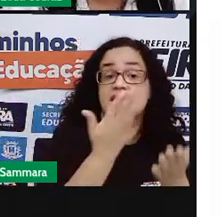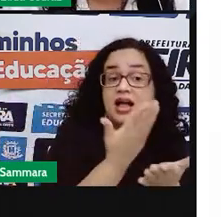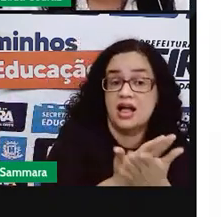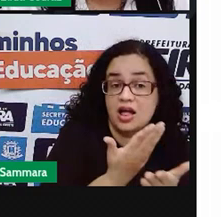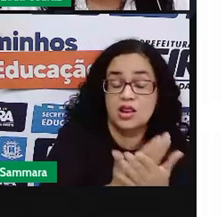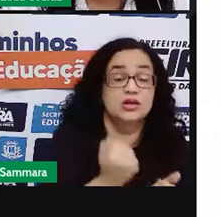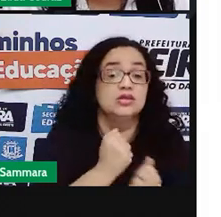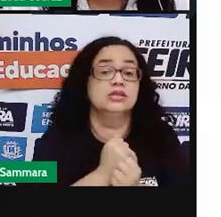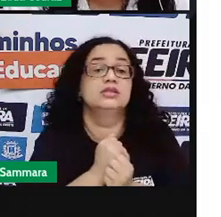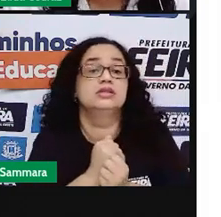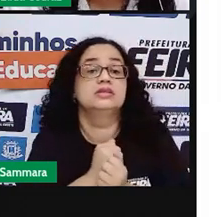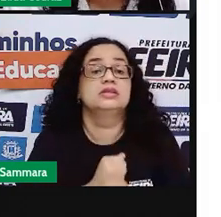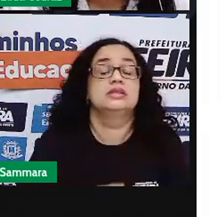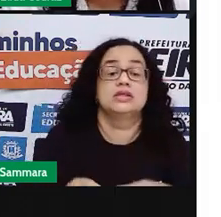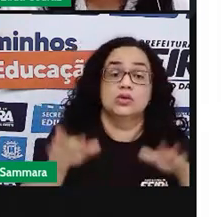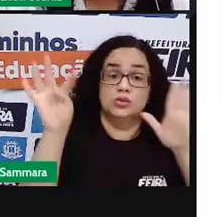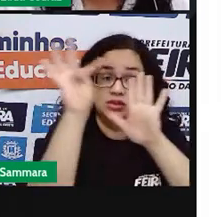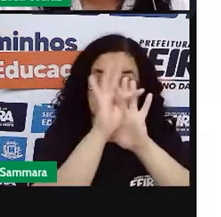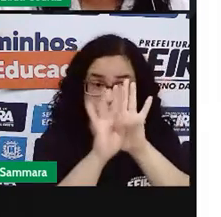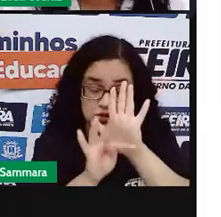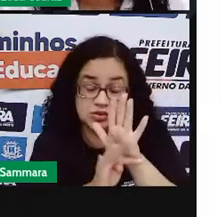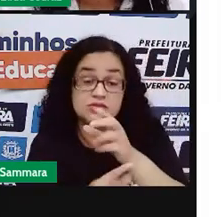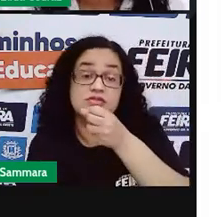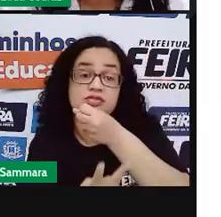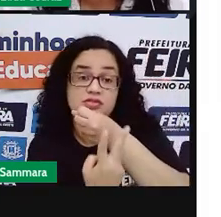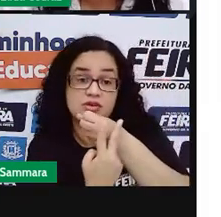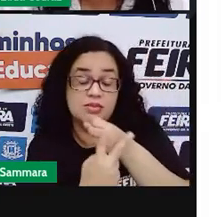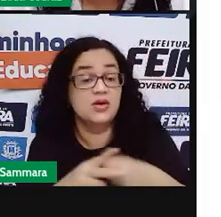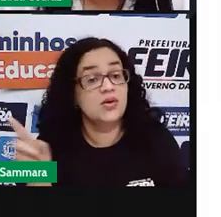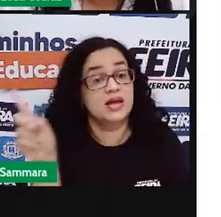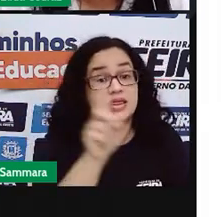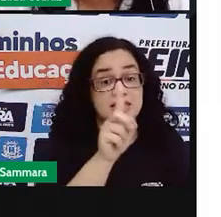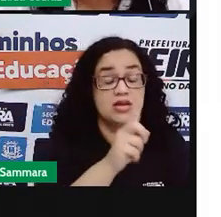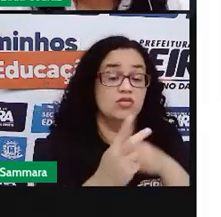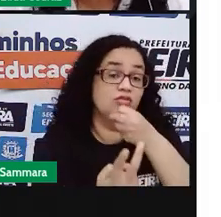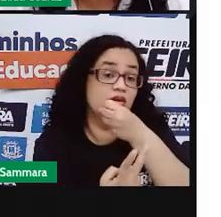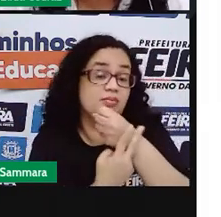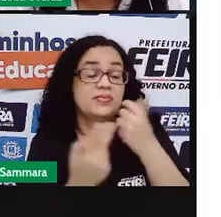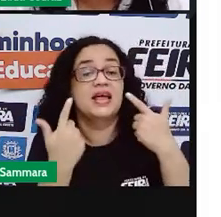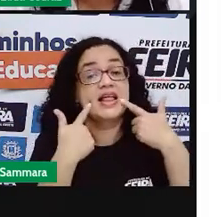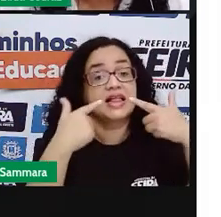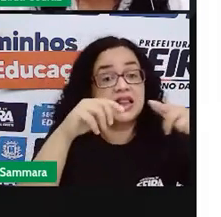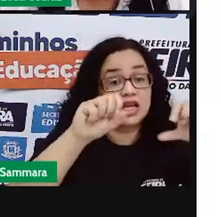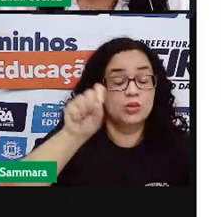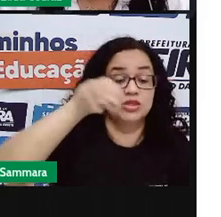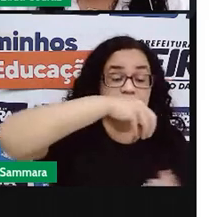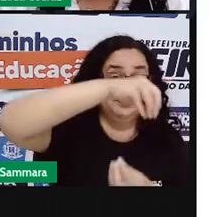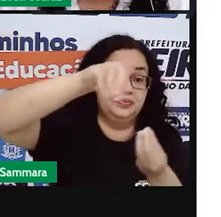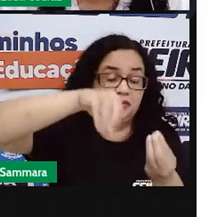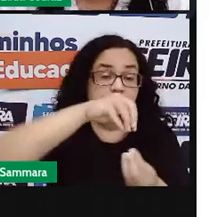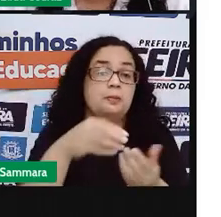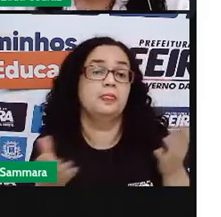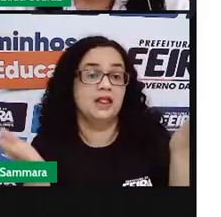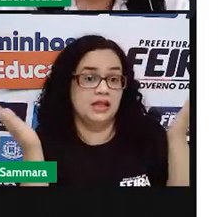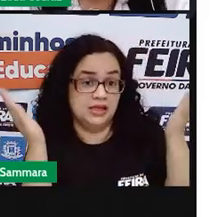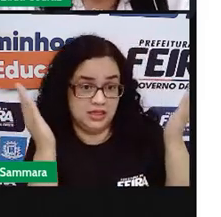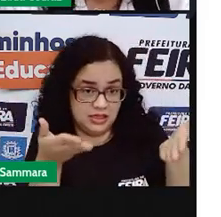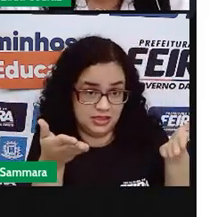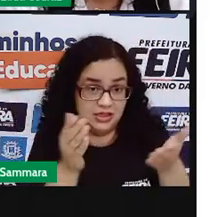trabalhar com os textos verbais, os não verbais e a linguagem mista. Agora nós vamos